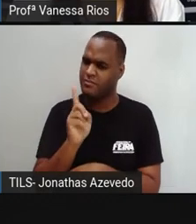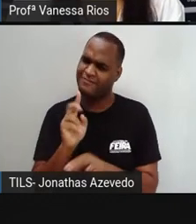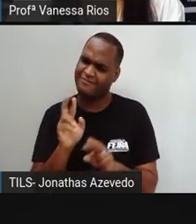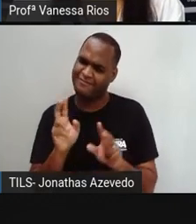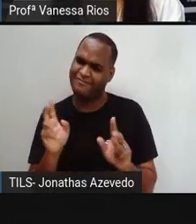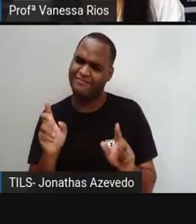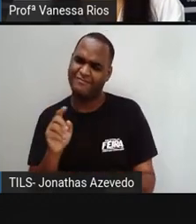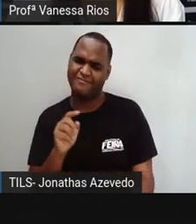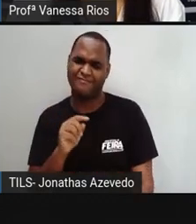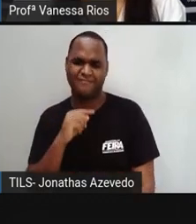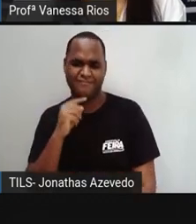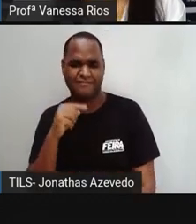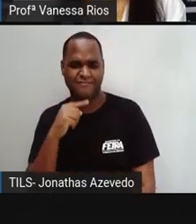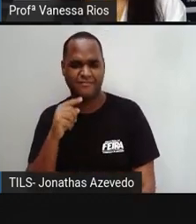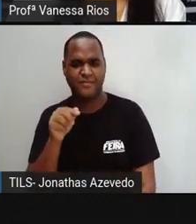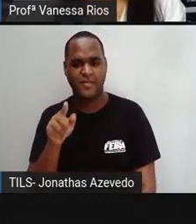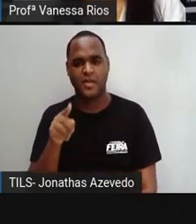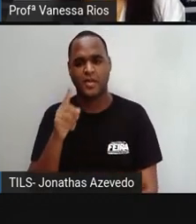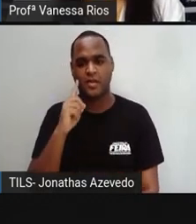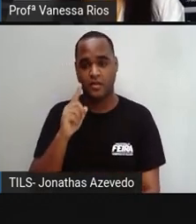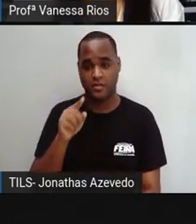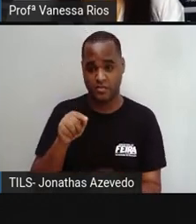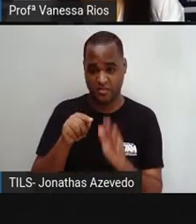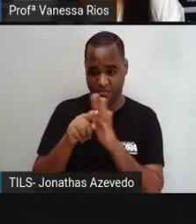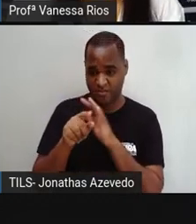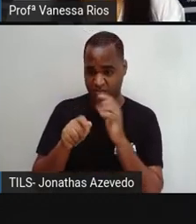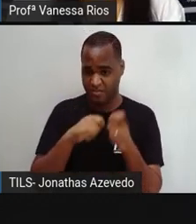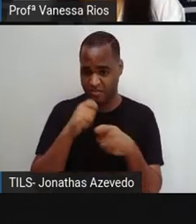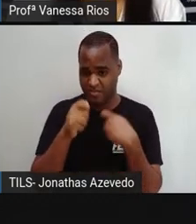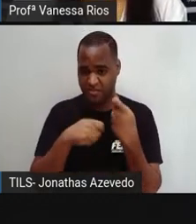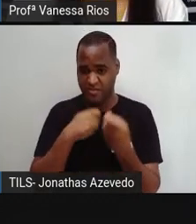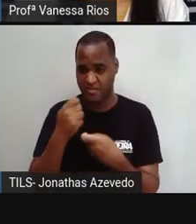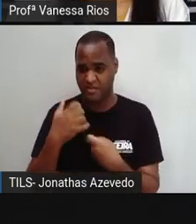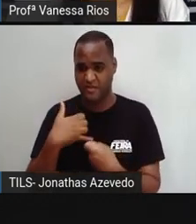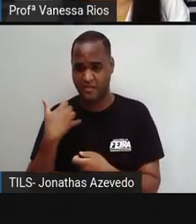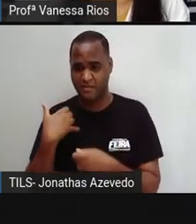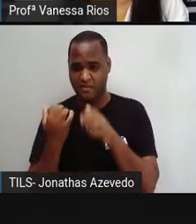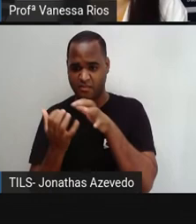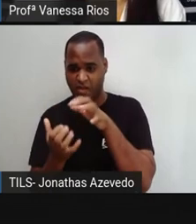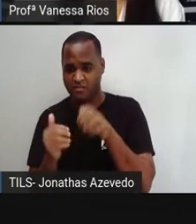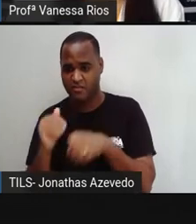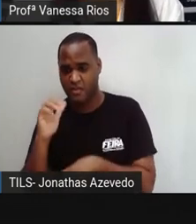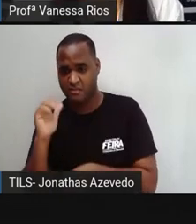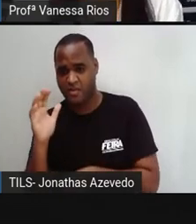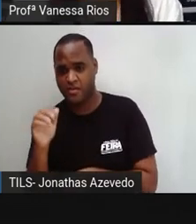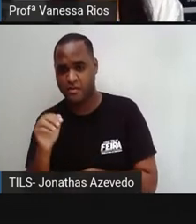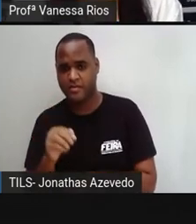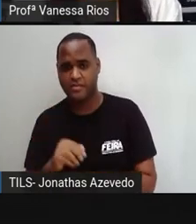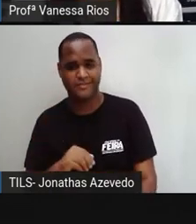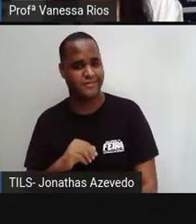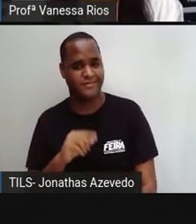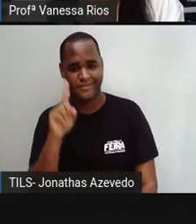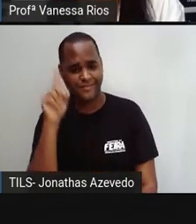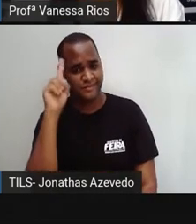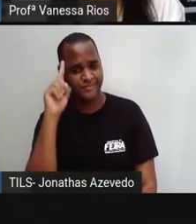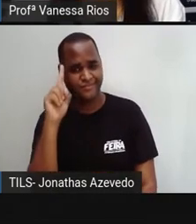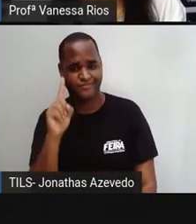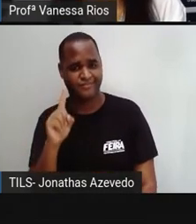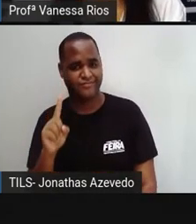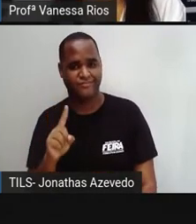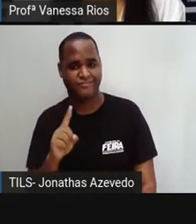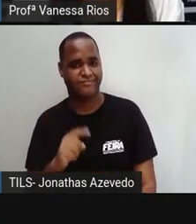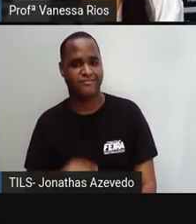Não muitas. E a folhinha pergunta. Você entende as gírias dos mais velhos? E Michelle responde. Não